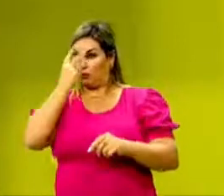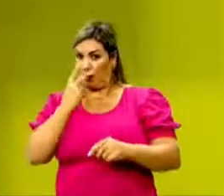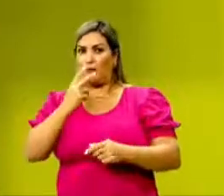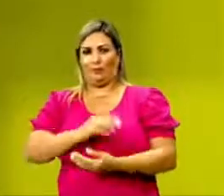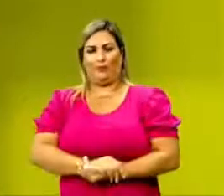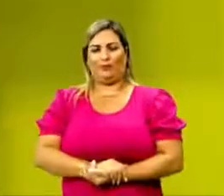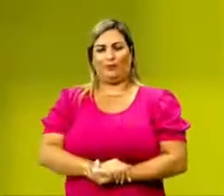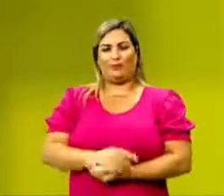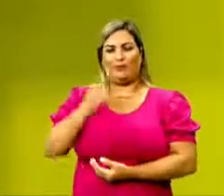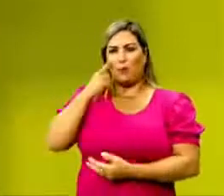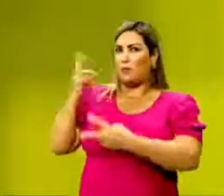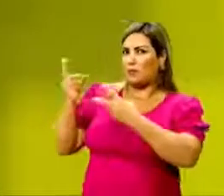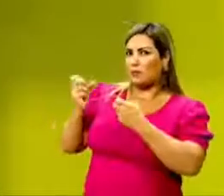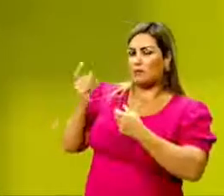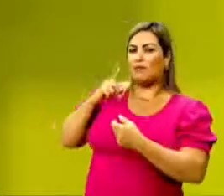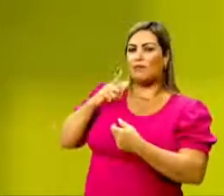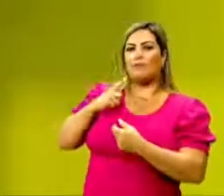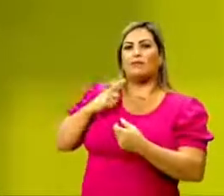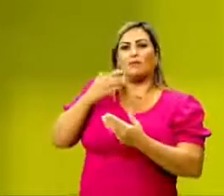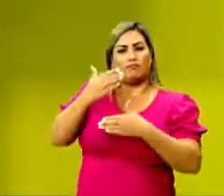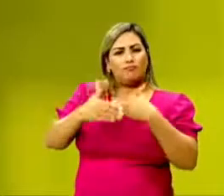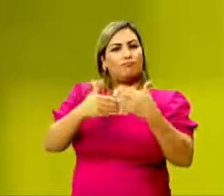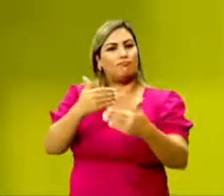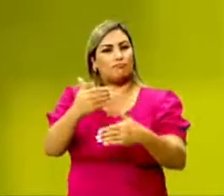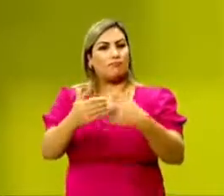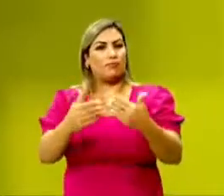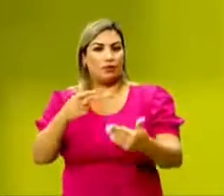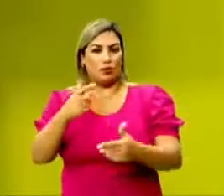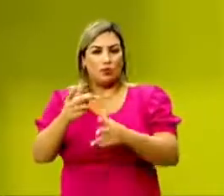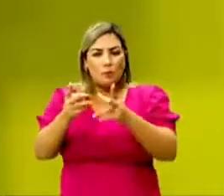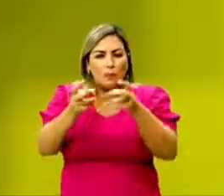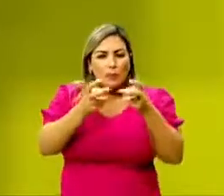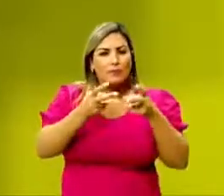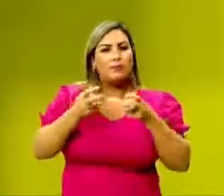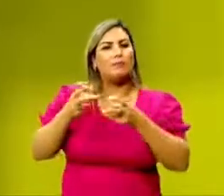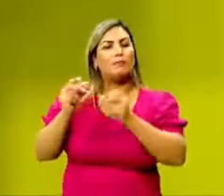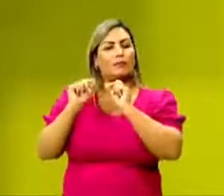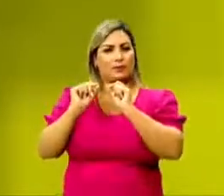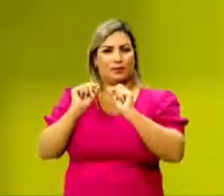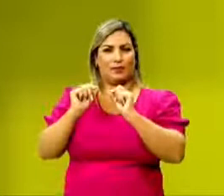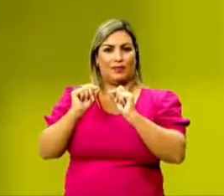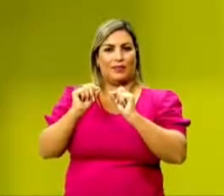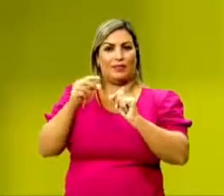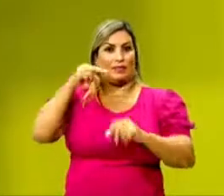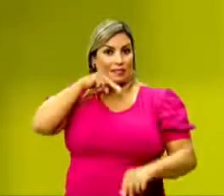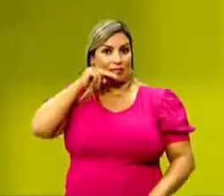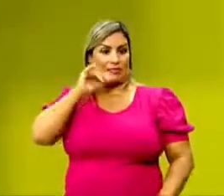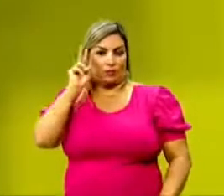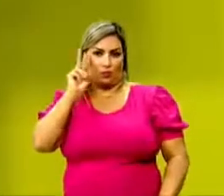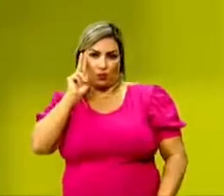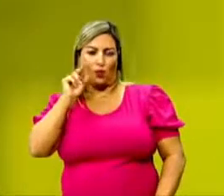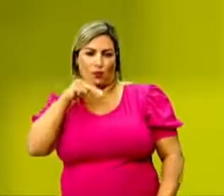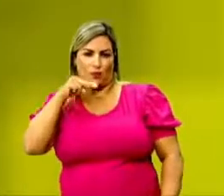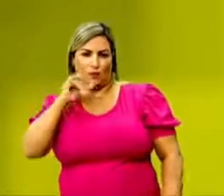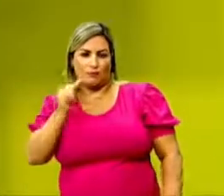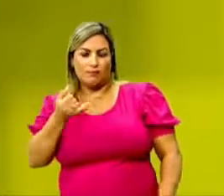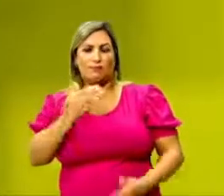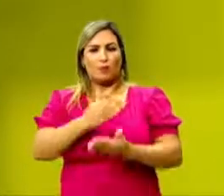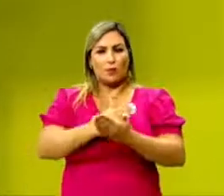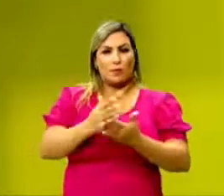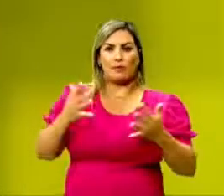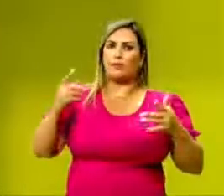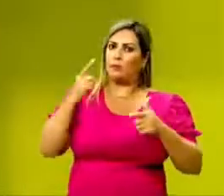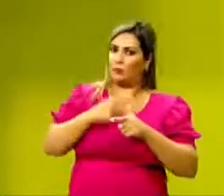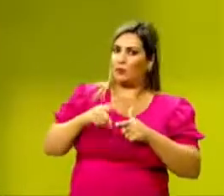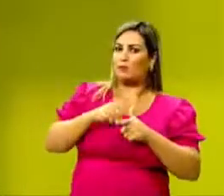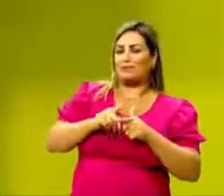cego. Então, percebam que é a partir daqui, então, que nós vamos perceber, nesta narrativa, onde começa o